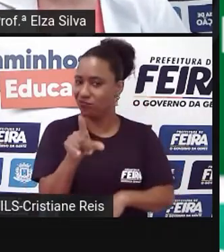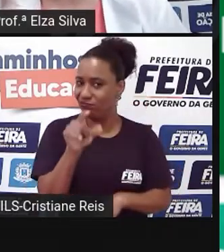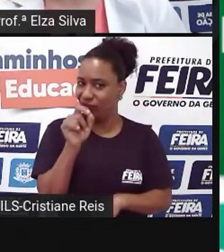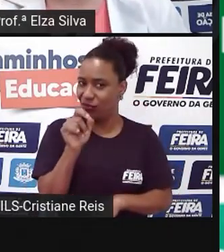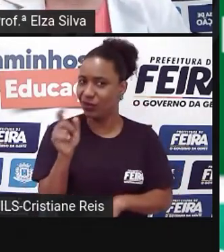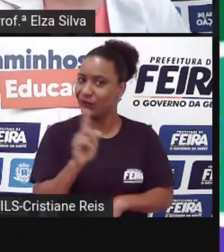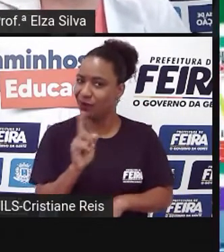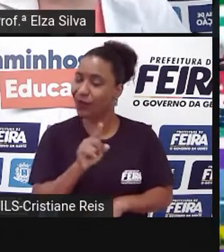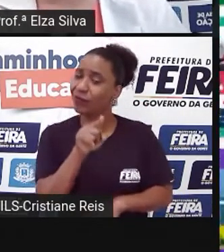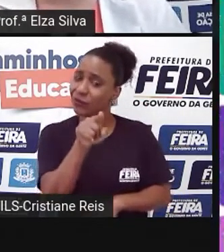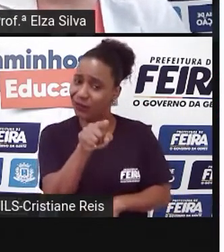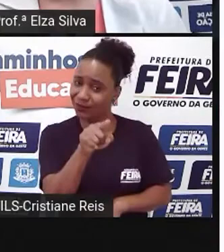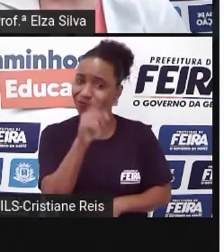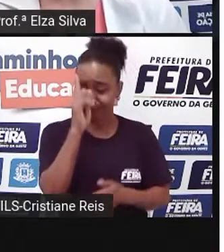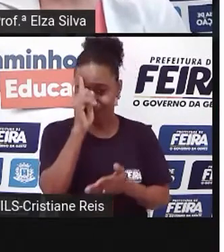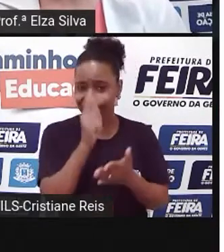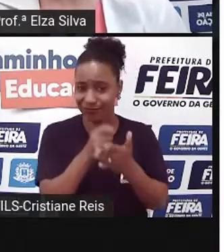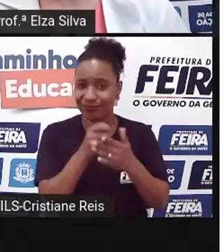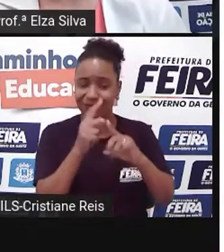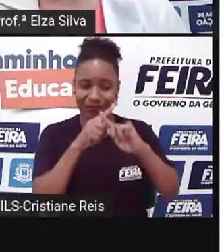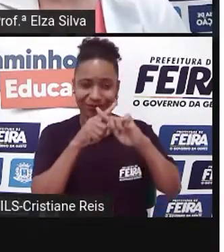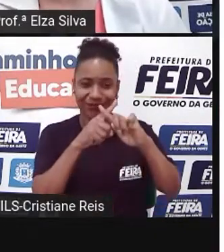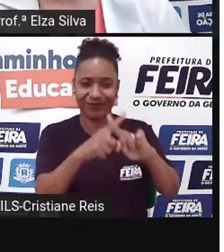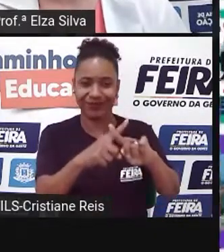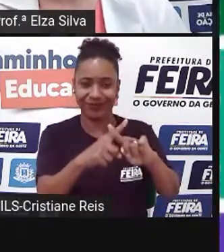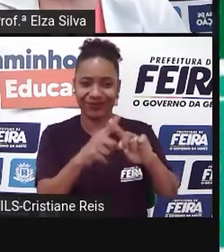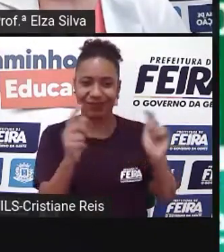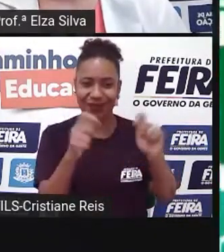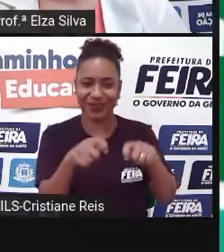atividade Mas se você escolheu Marque um X